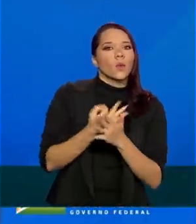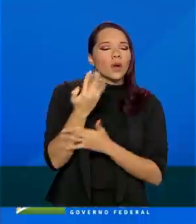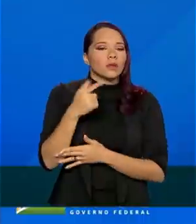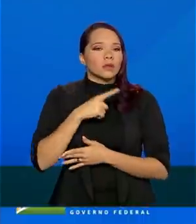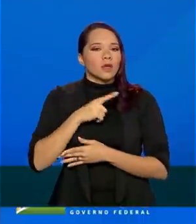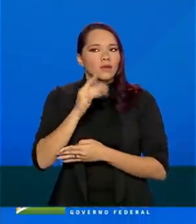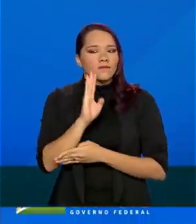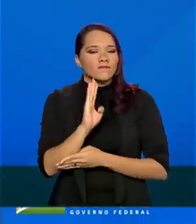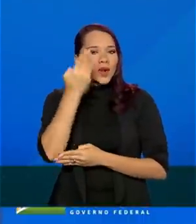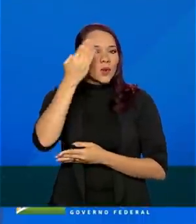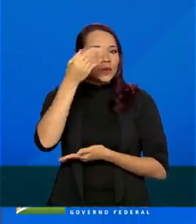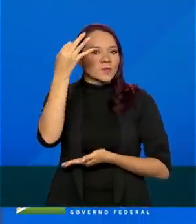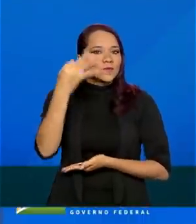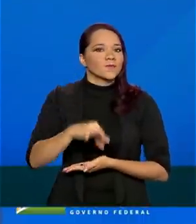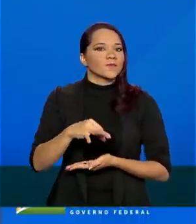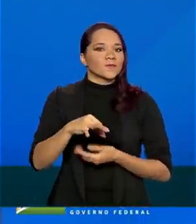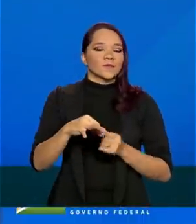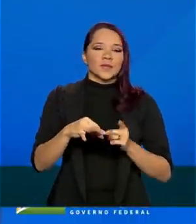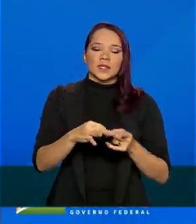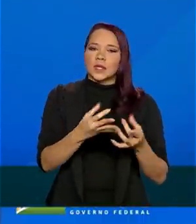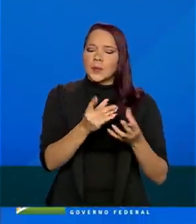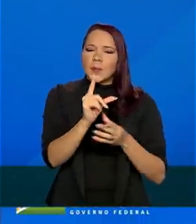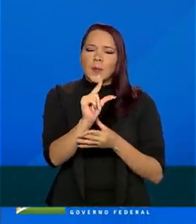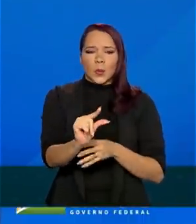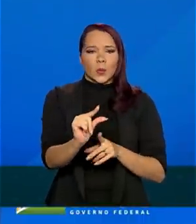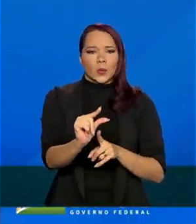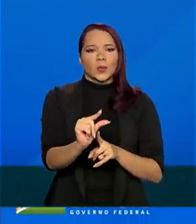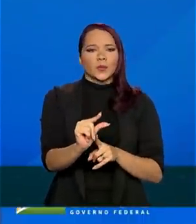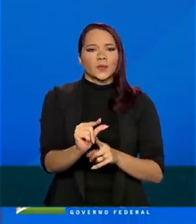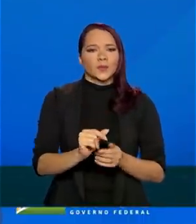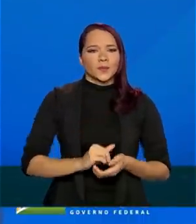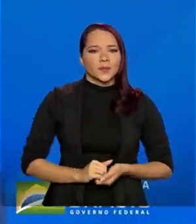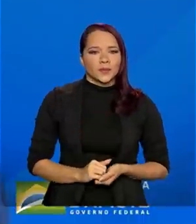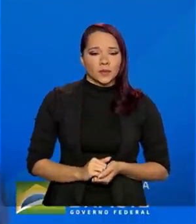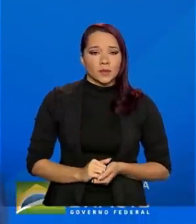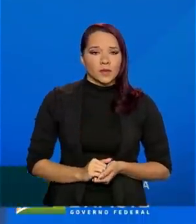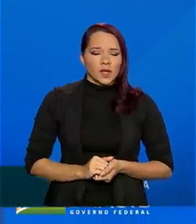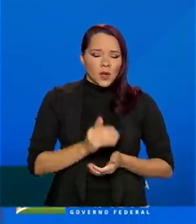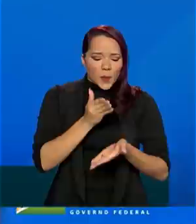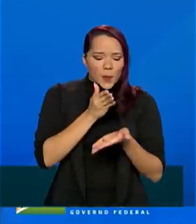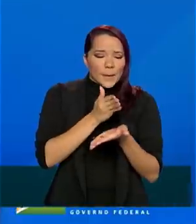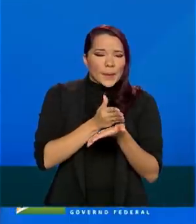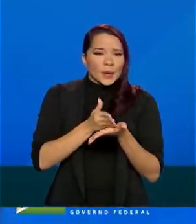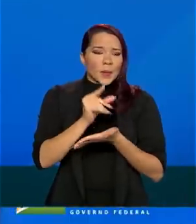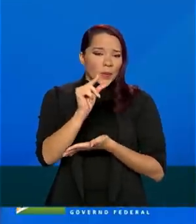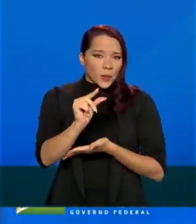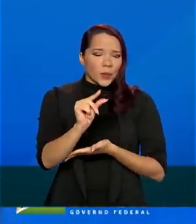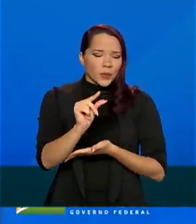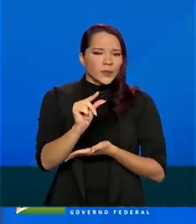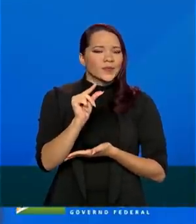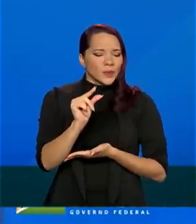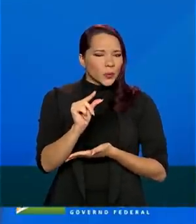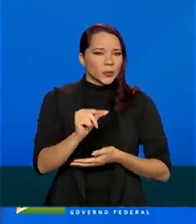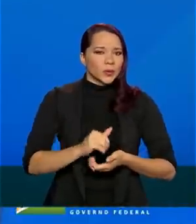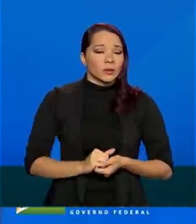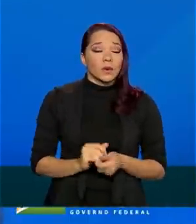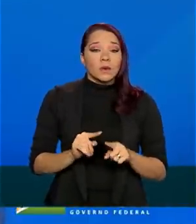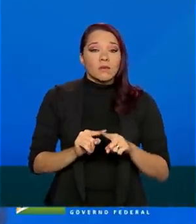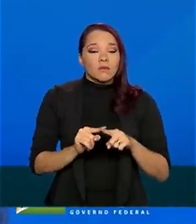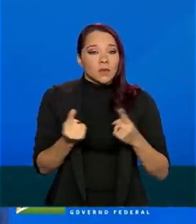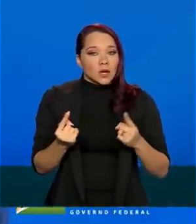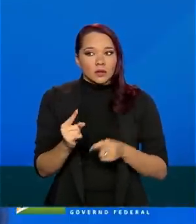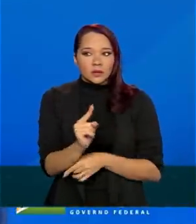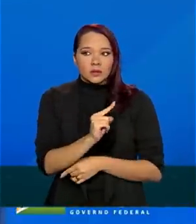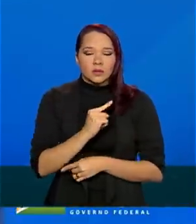de fraude efetiva, foi muito pequeno. Uma parcela muito pequena. A questão é que